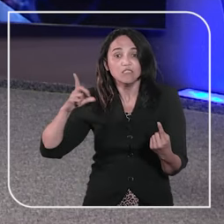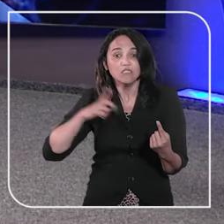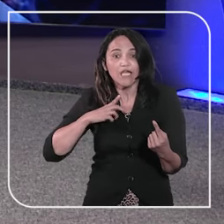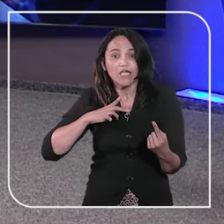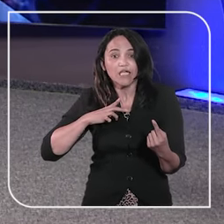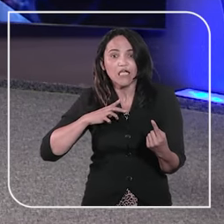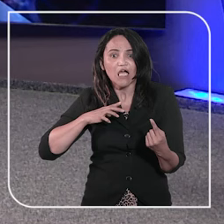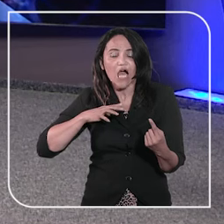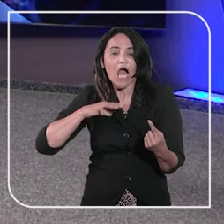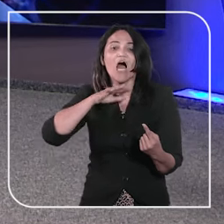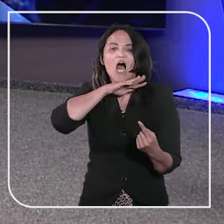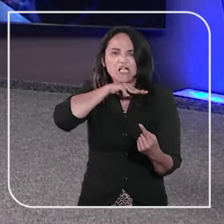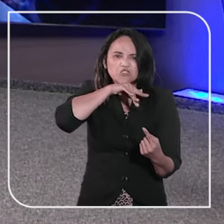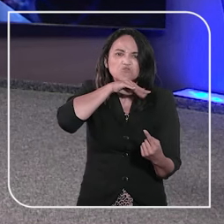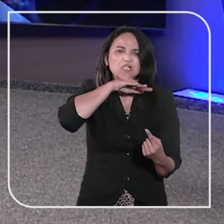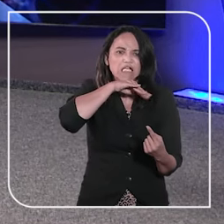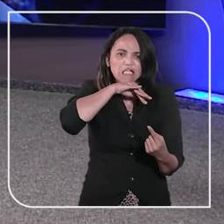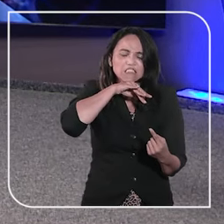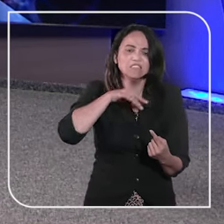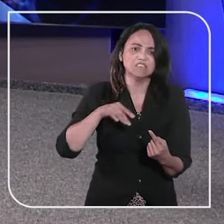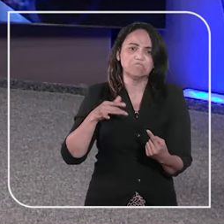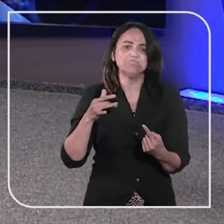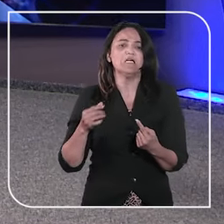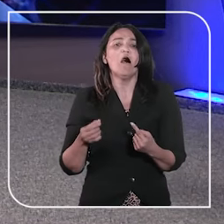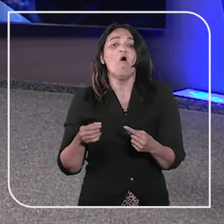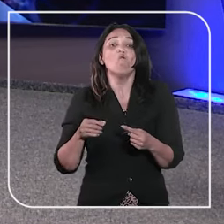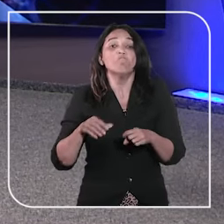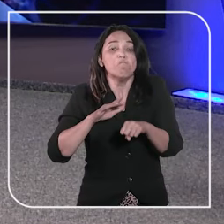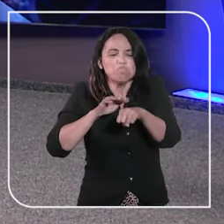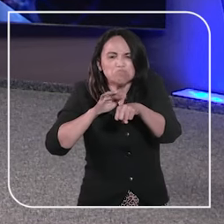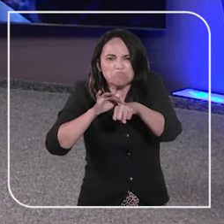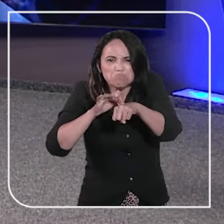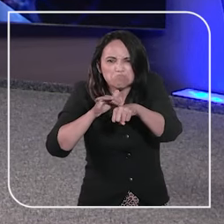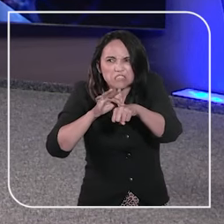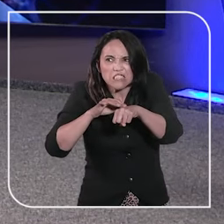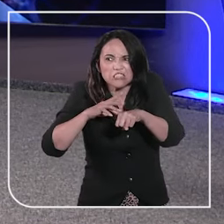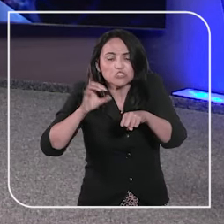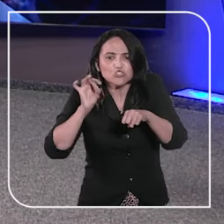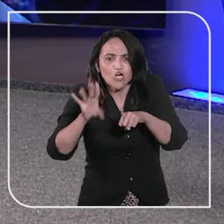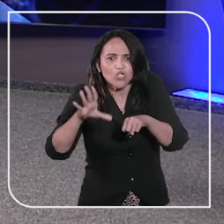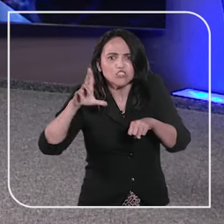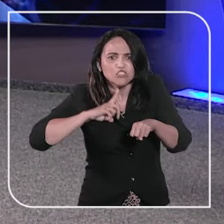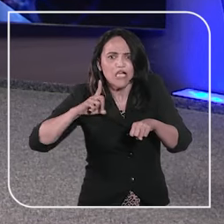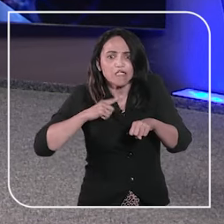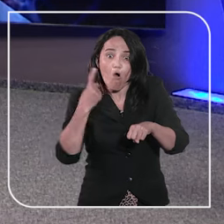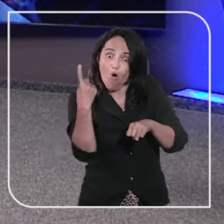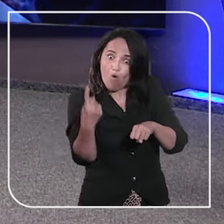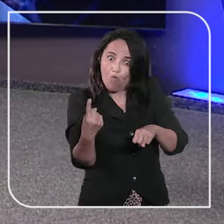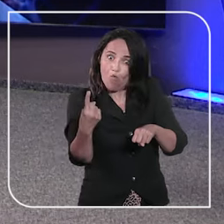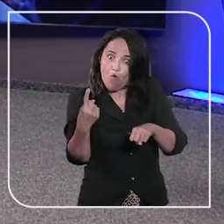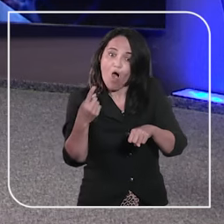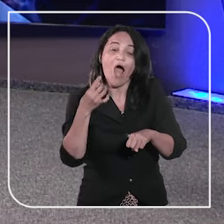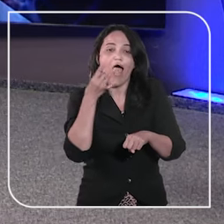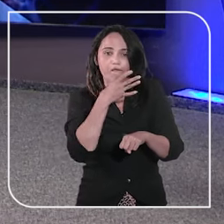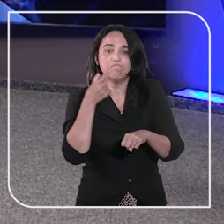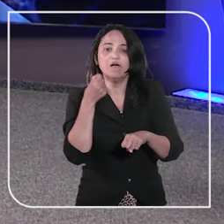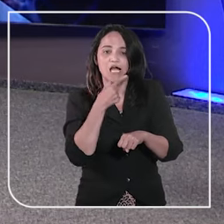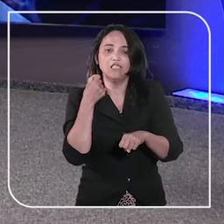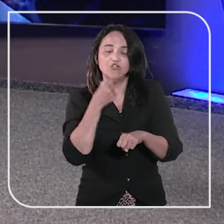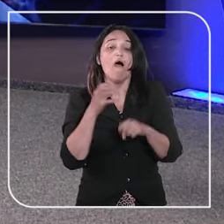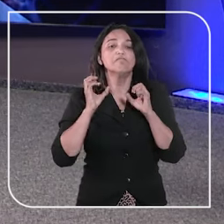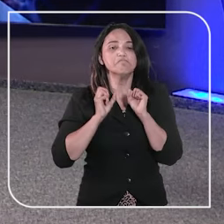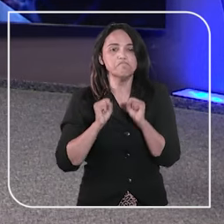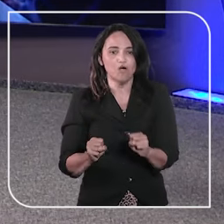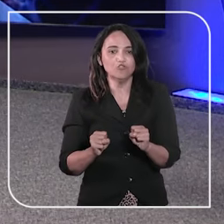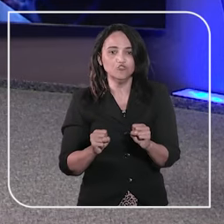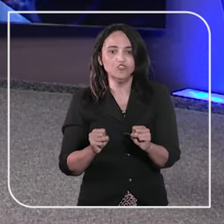obstáculo tem sido o alto custo do tratamento em que só um dos medicamentos necessários pode custar mais de